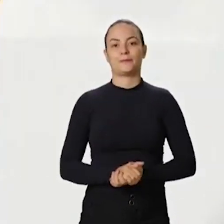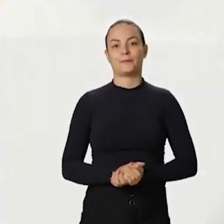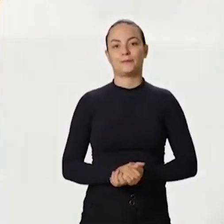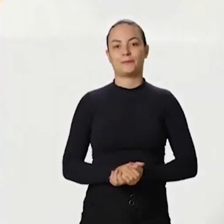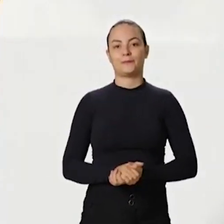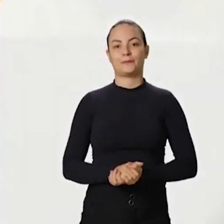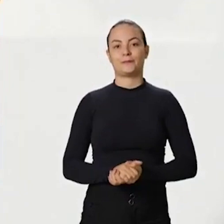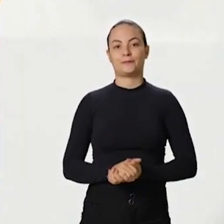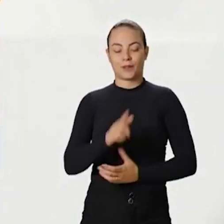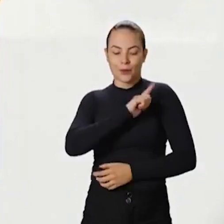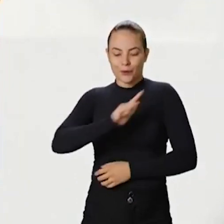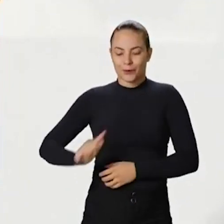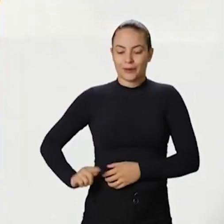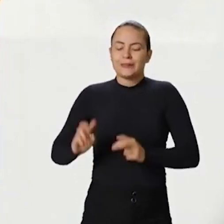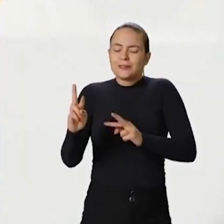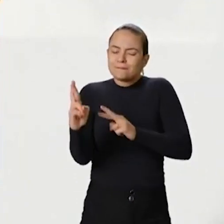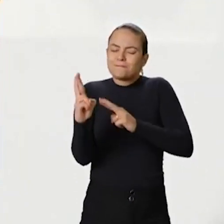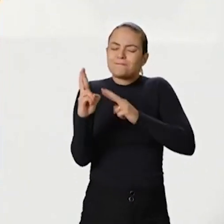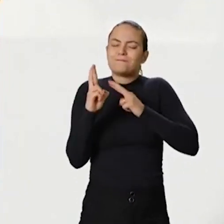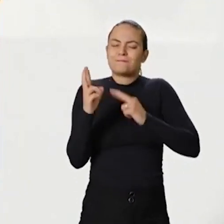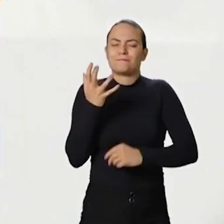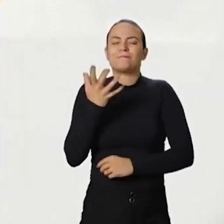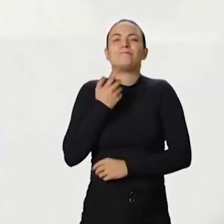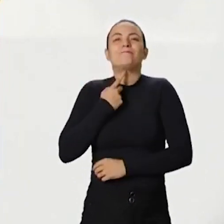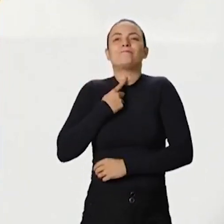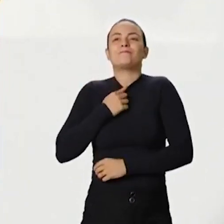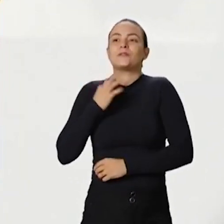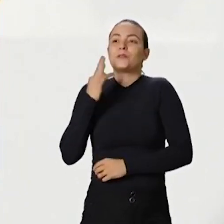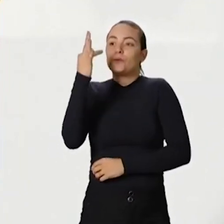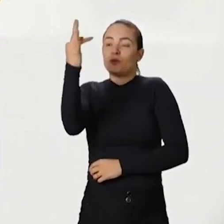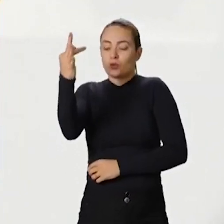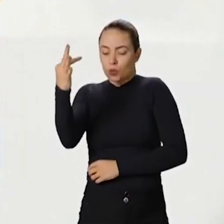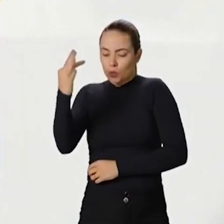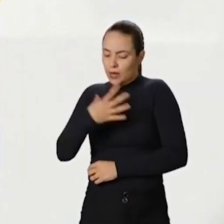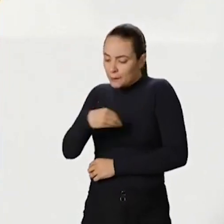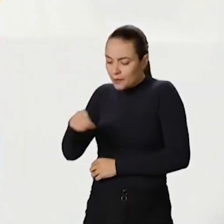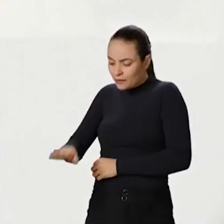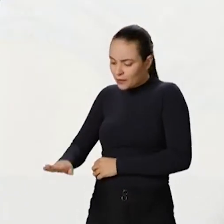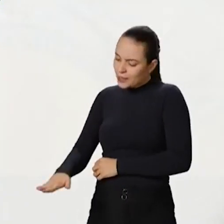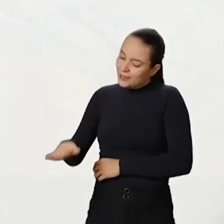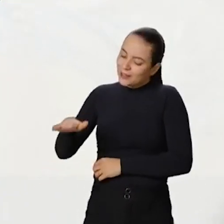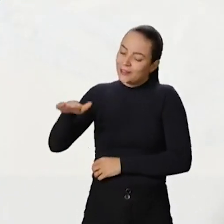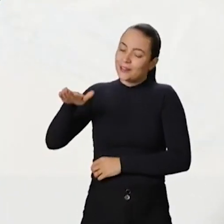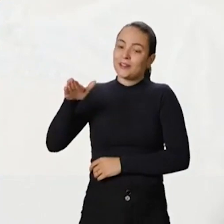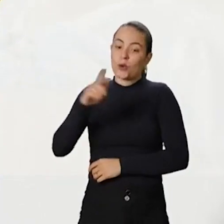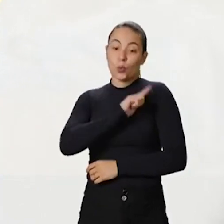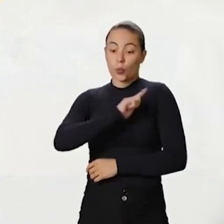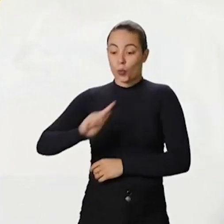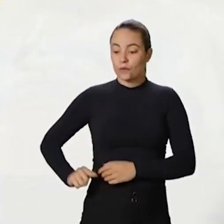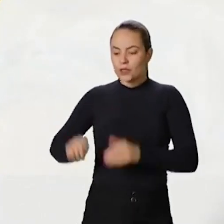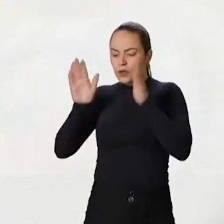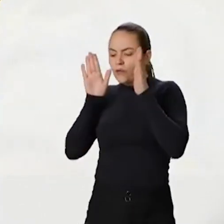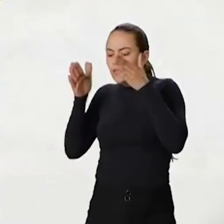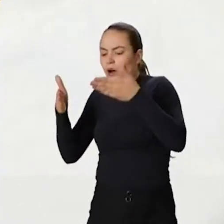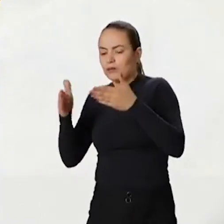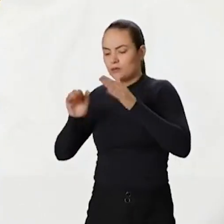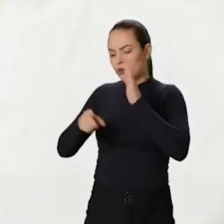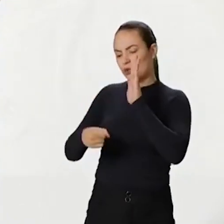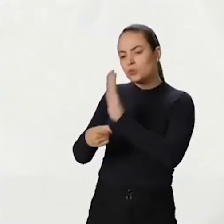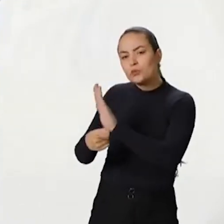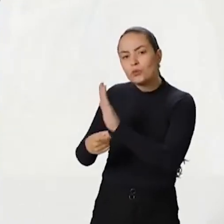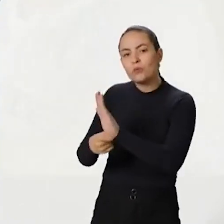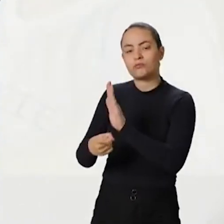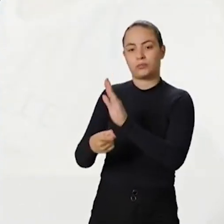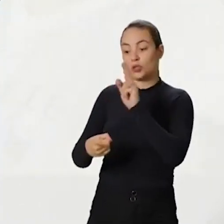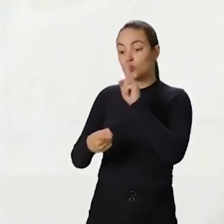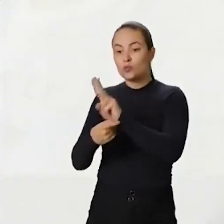O governo que eu espero para o futuro da minha filha é um governo promissor, um governo que olha a educação, que